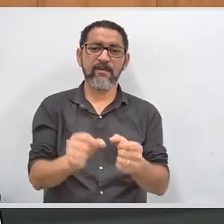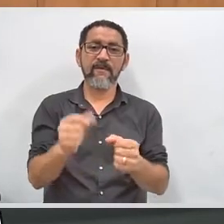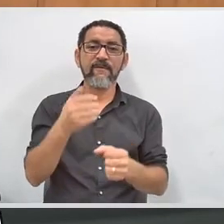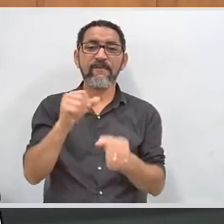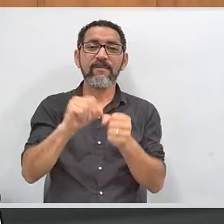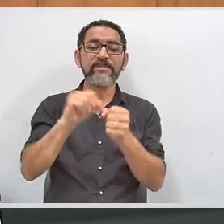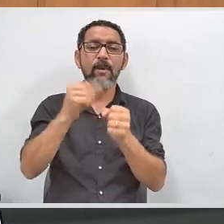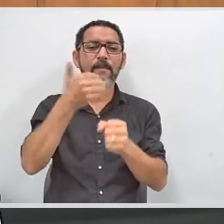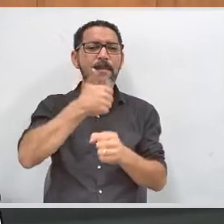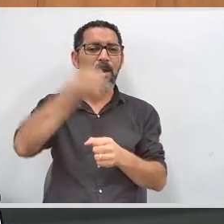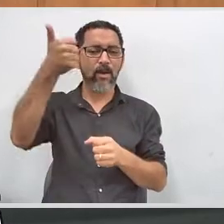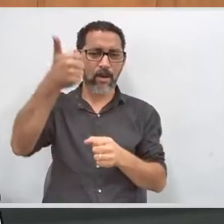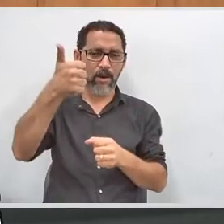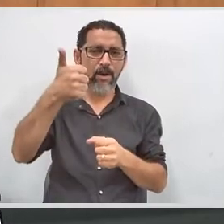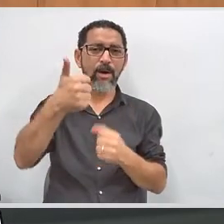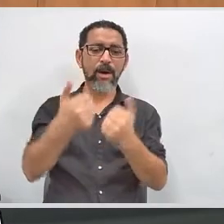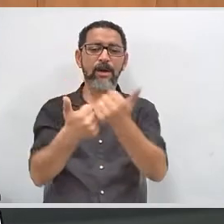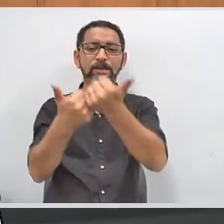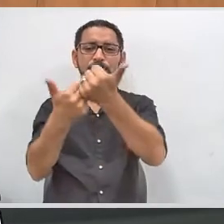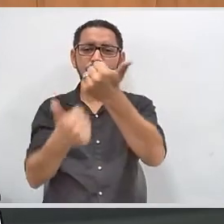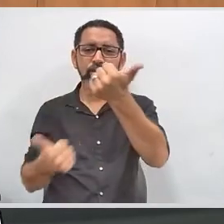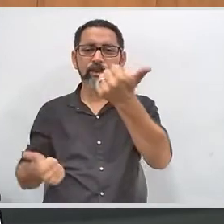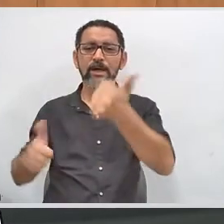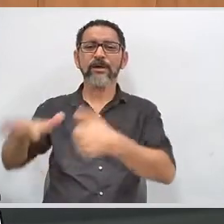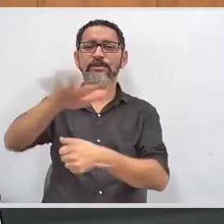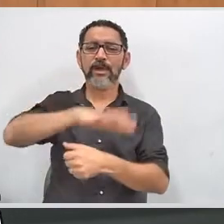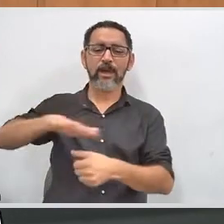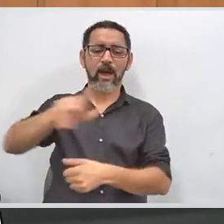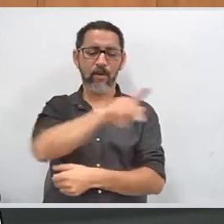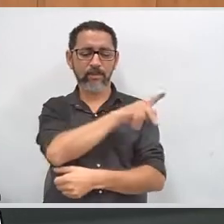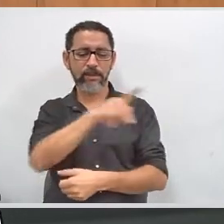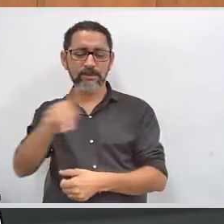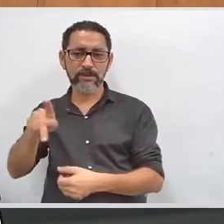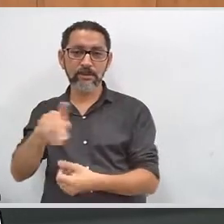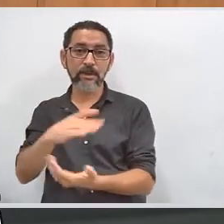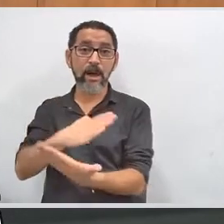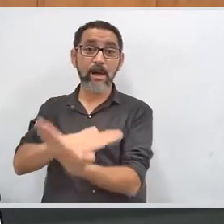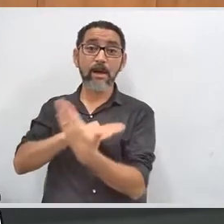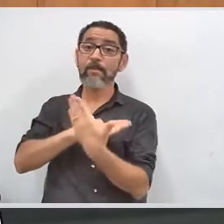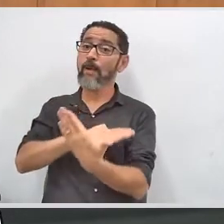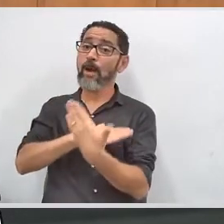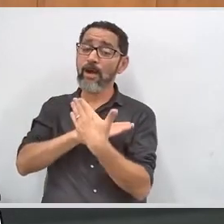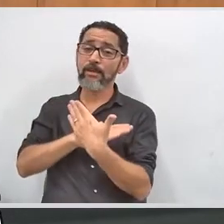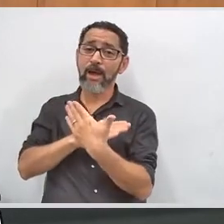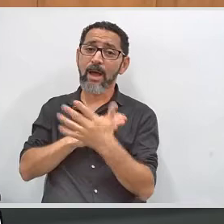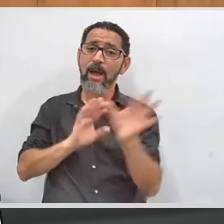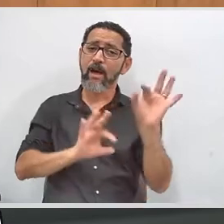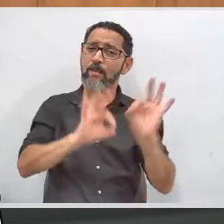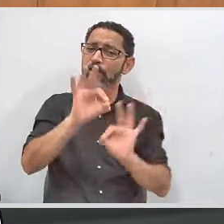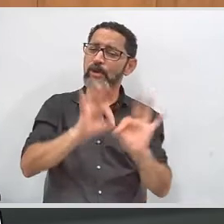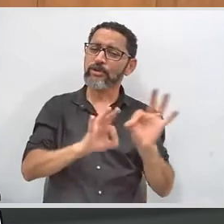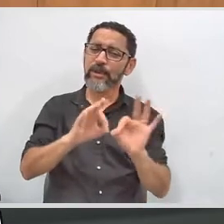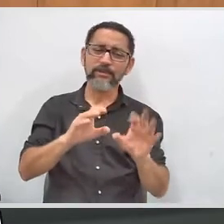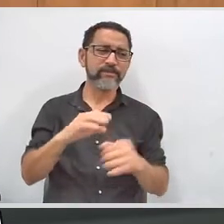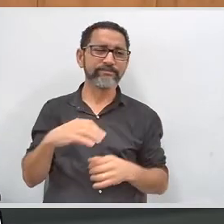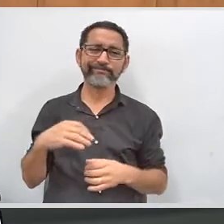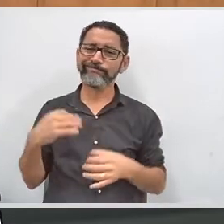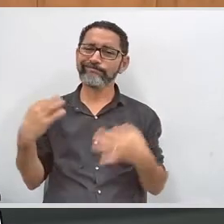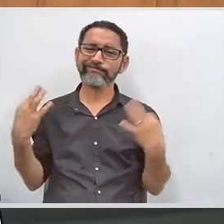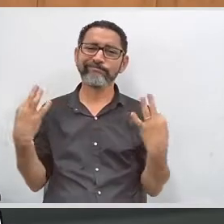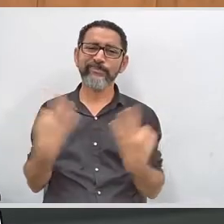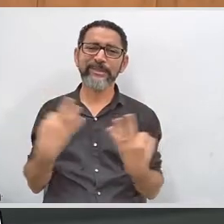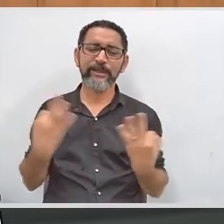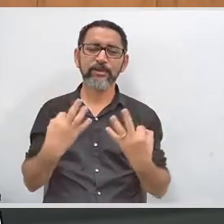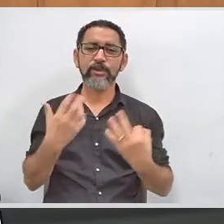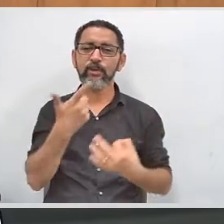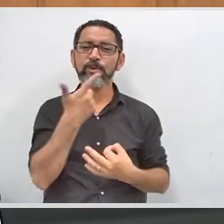lá na justiça eleitoral. temos apoio da diretoria geral, do presidente. Então, é um projeto que está crescendo muito. A gente